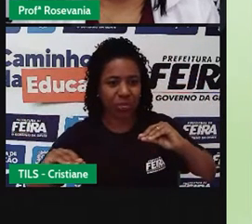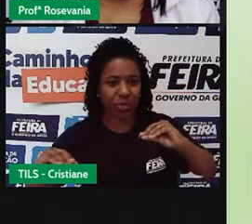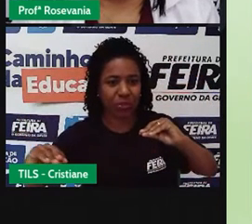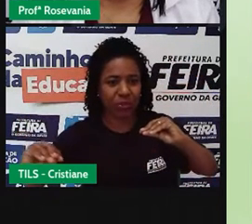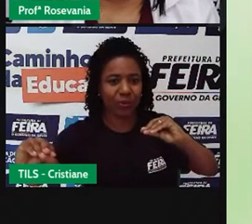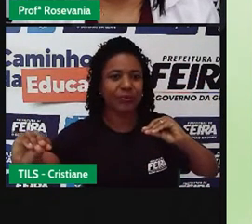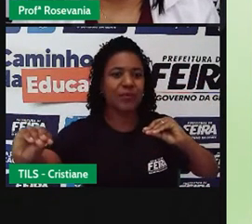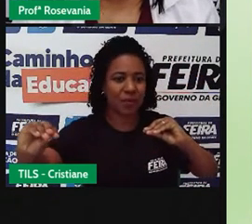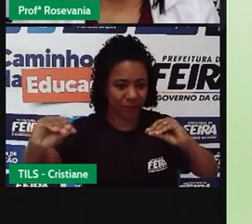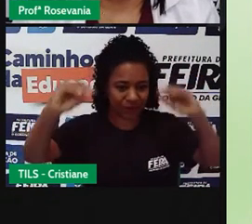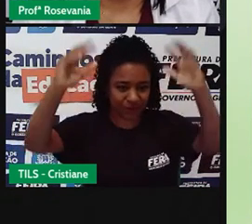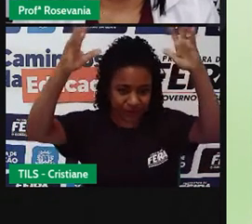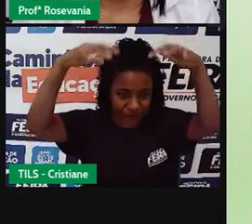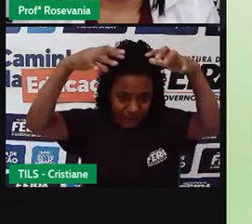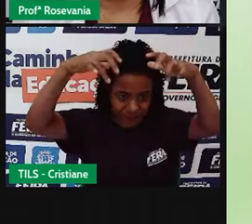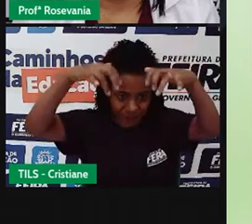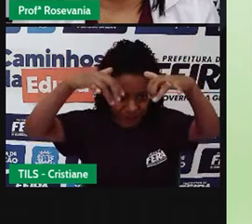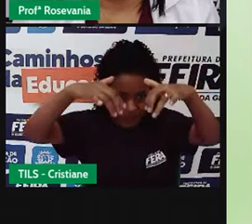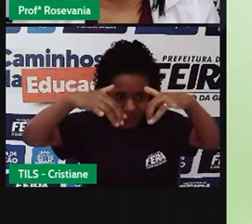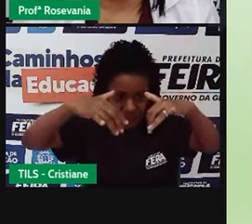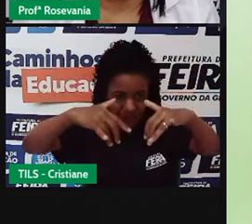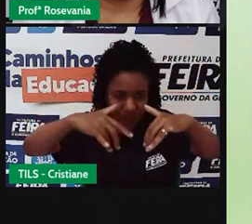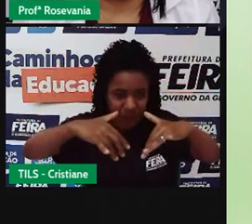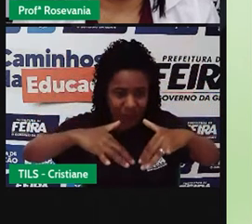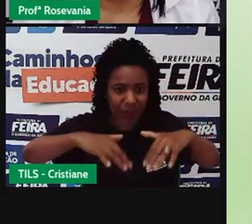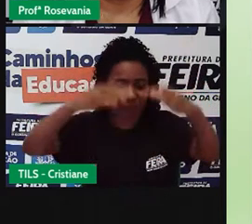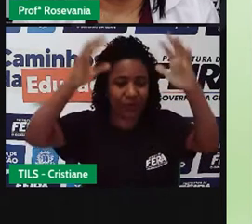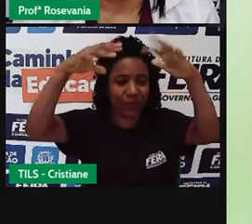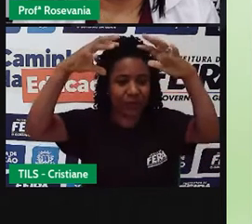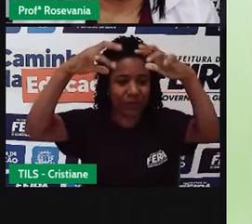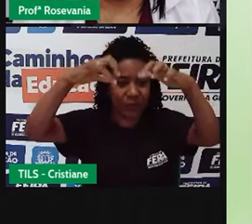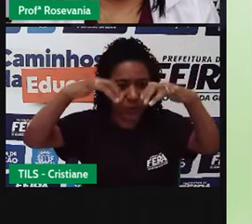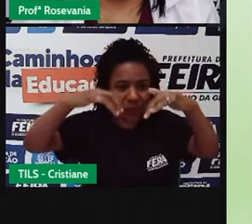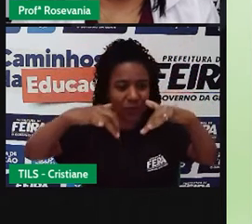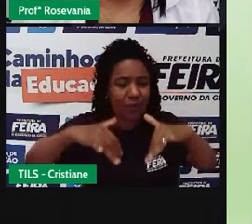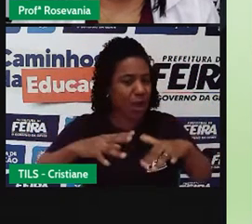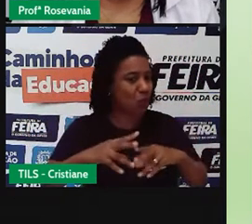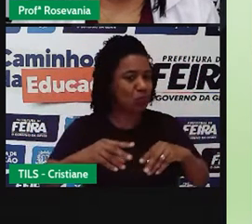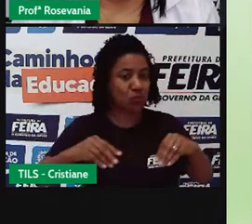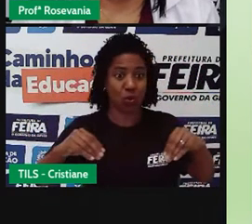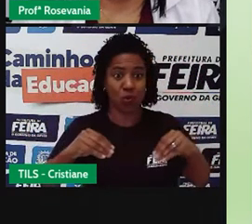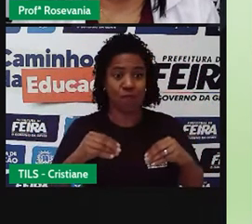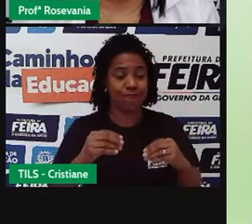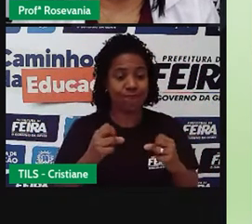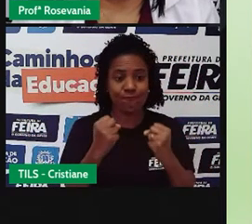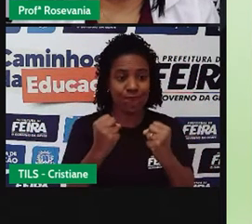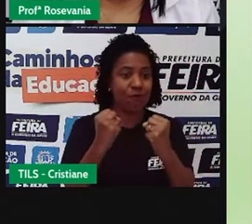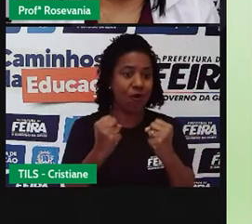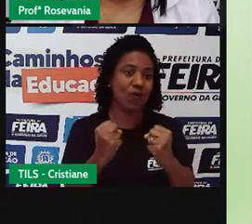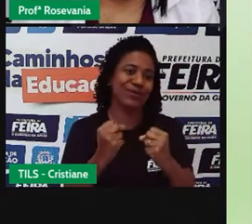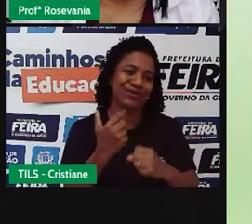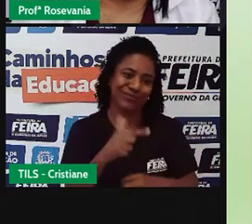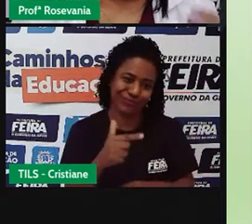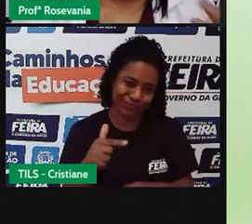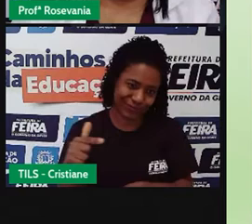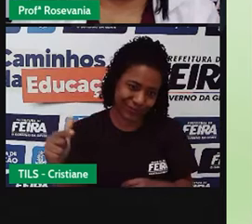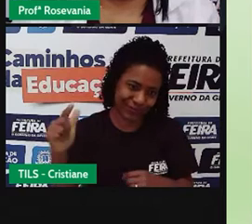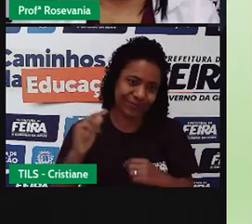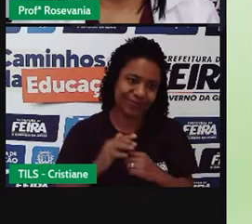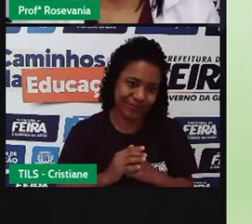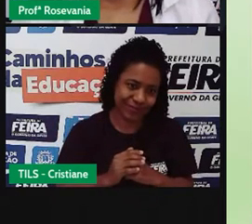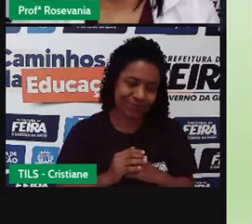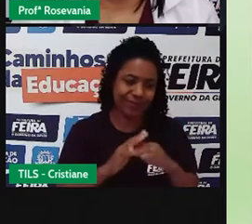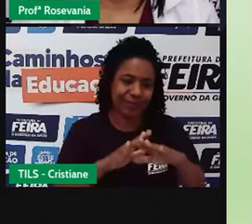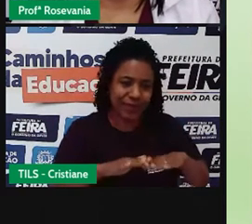a parada pela copa das árvores, ela desce lentamente, então não dá muito pra você, né, trabalhar essa questão da dor da